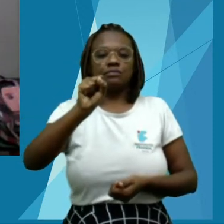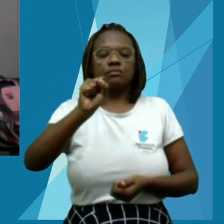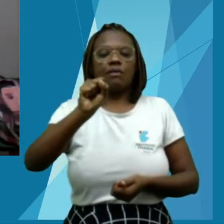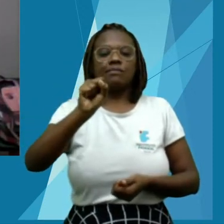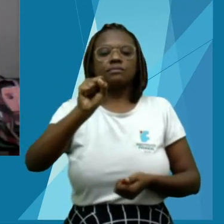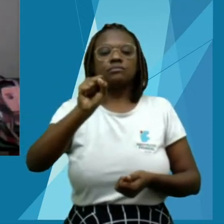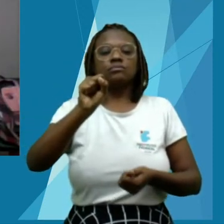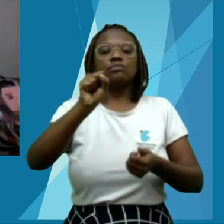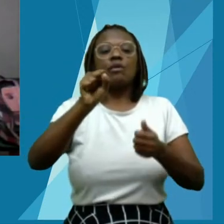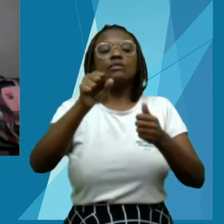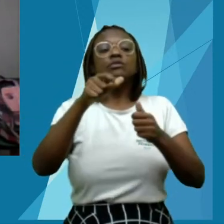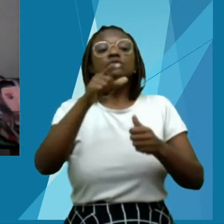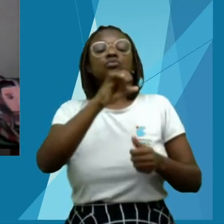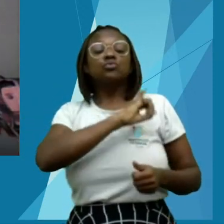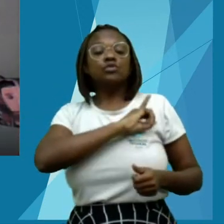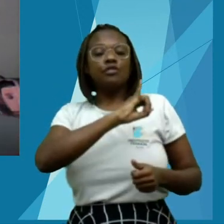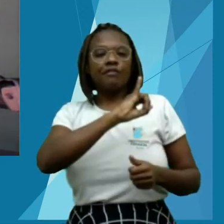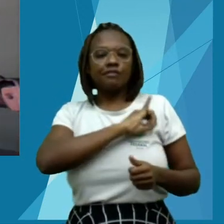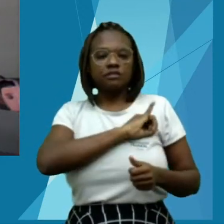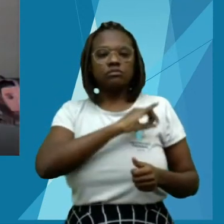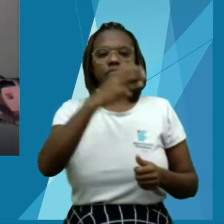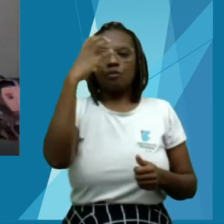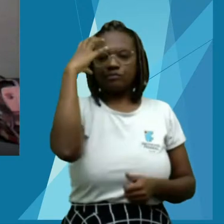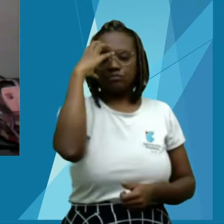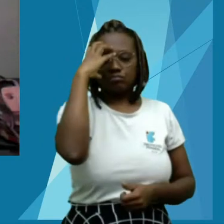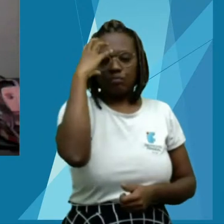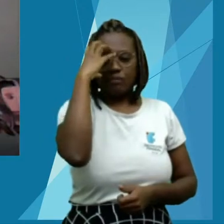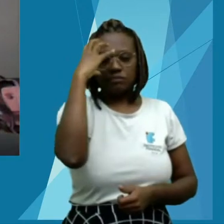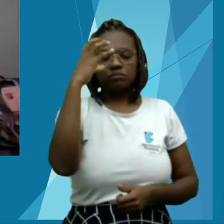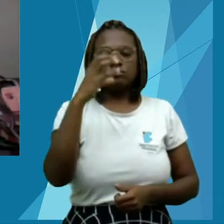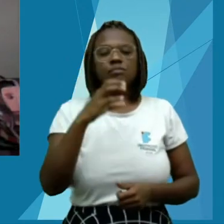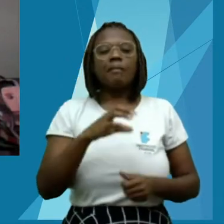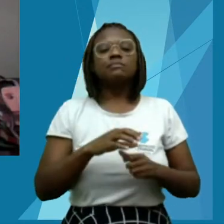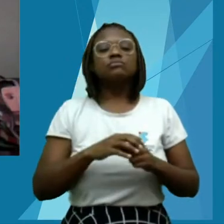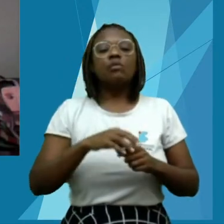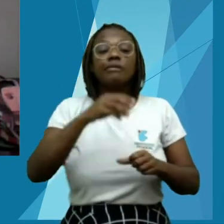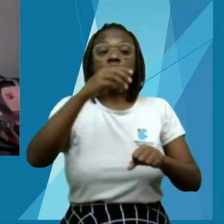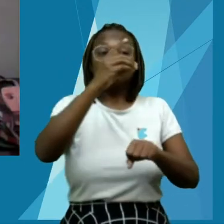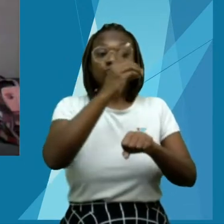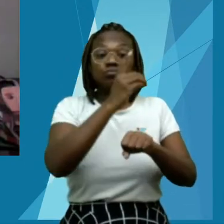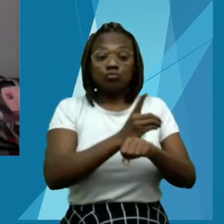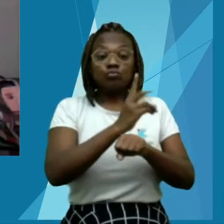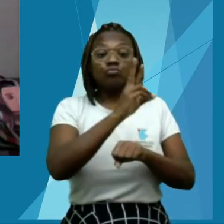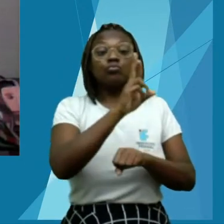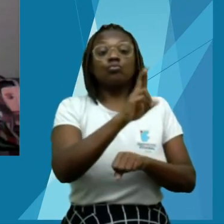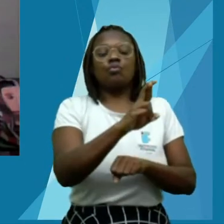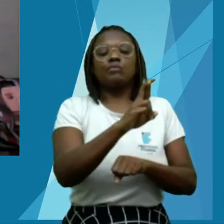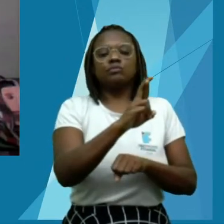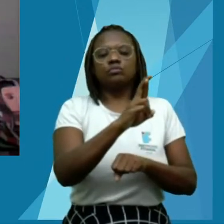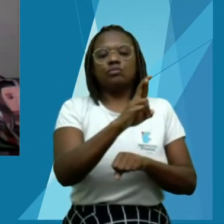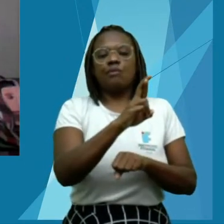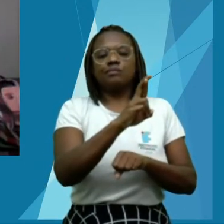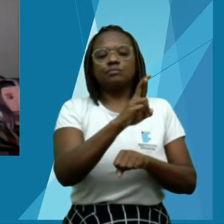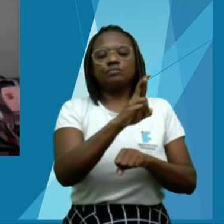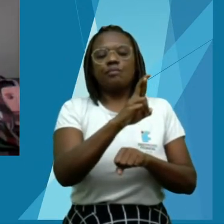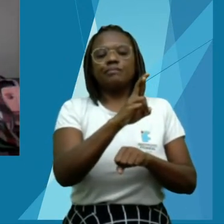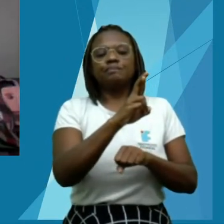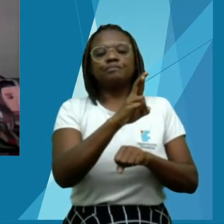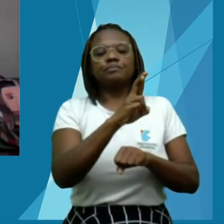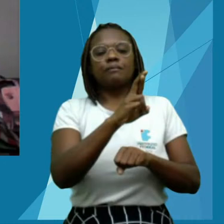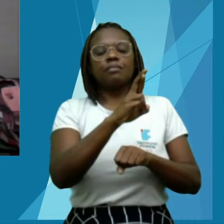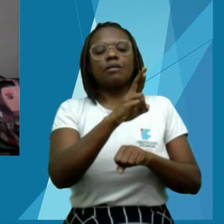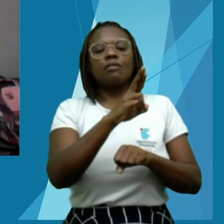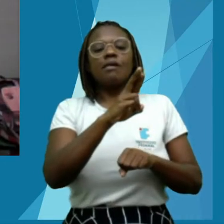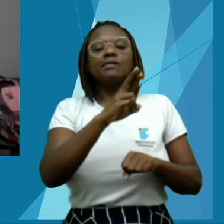Cruzeiro do Sul. Ele é doutor em engenharia de pesca pela Universidade Federal do